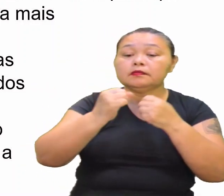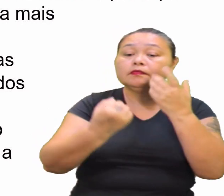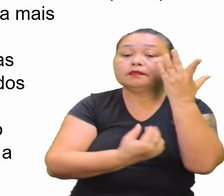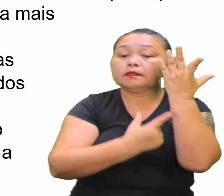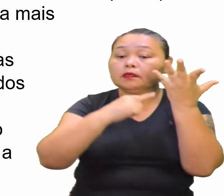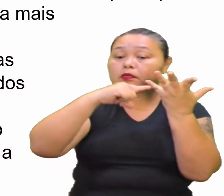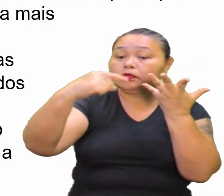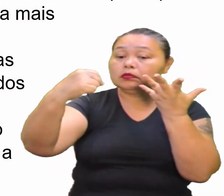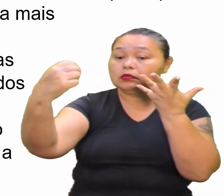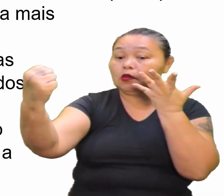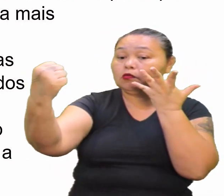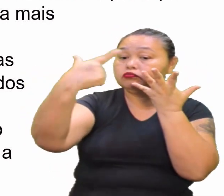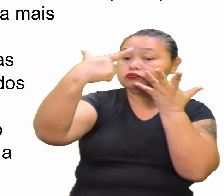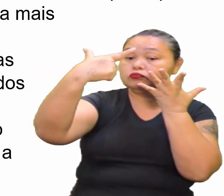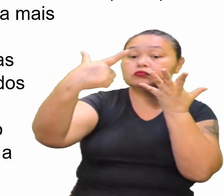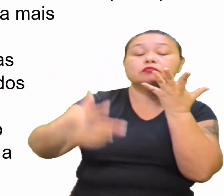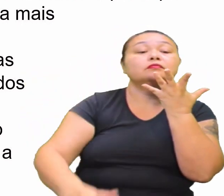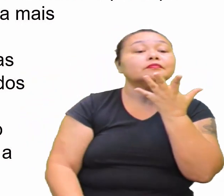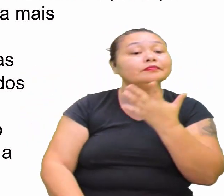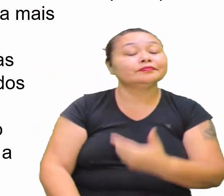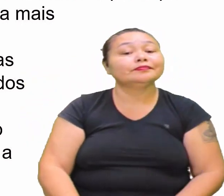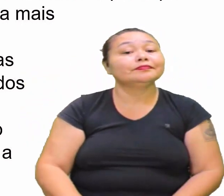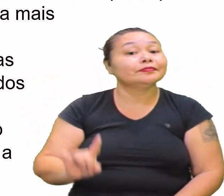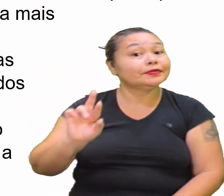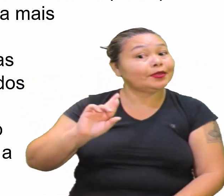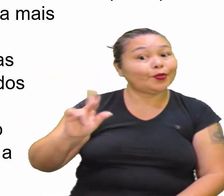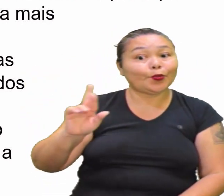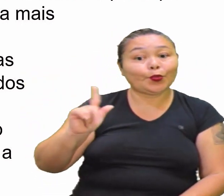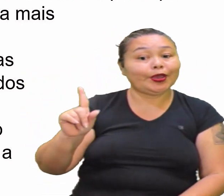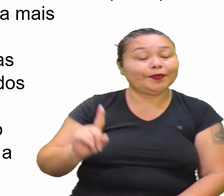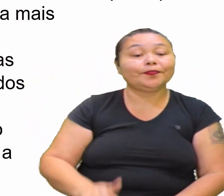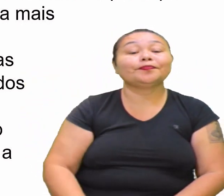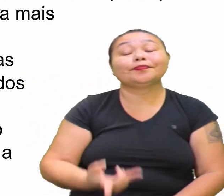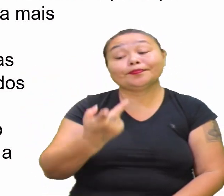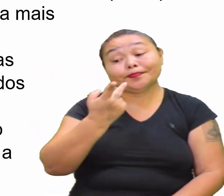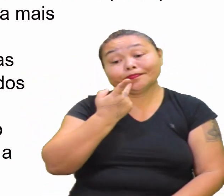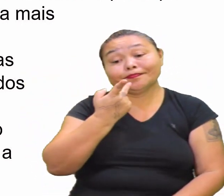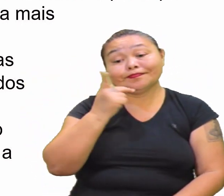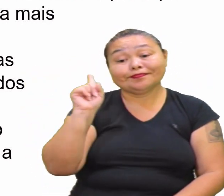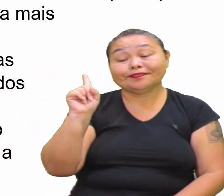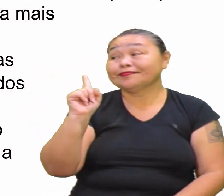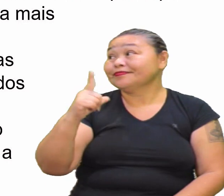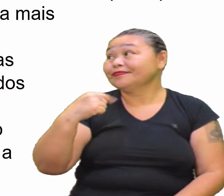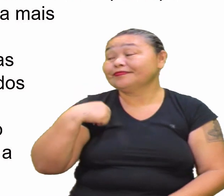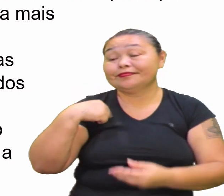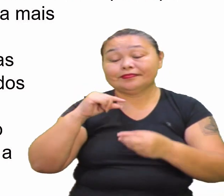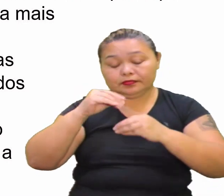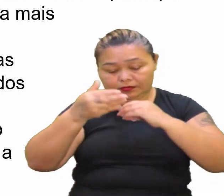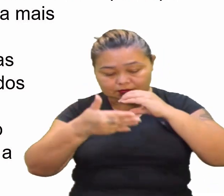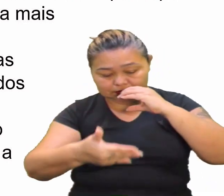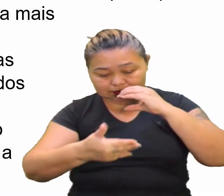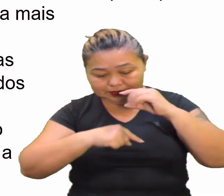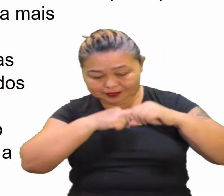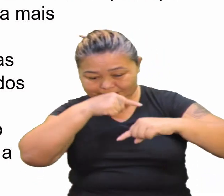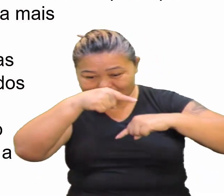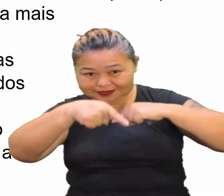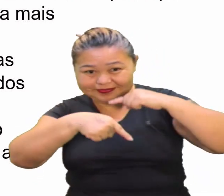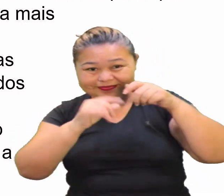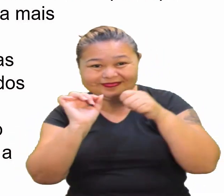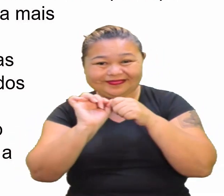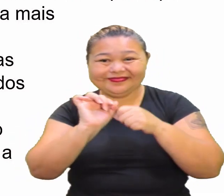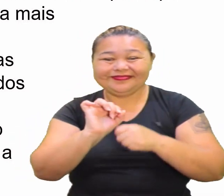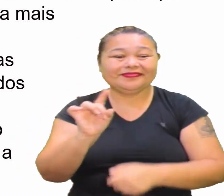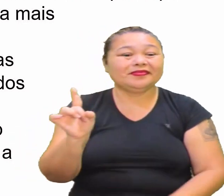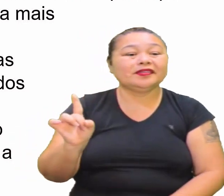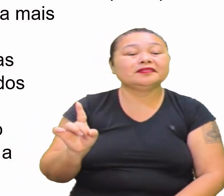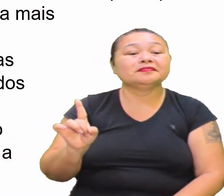fotossíntese Já é falsa Essa daqui, tá, gente? Que a gente acabou de citar, né? Das bactérias Tá cadeia alimentar todinha ali Como é